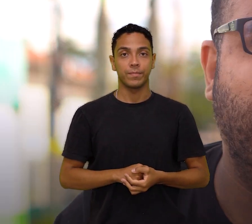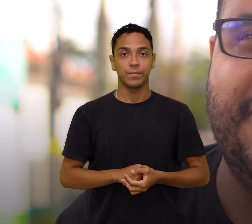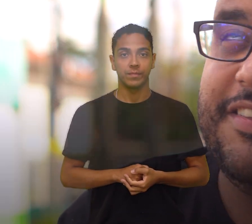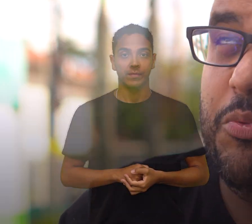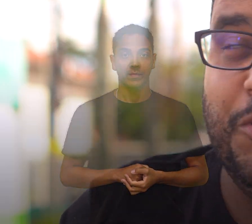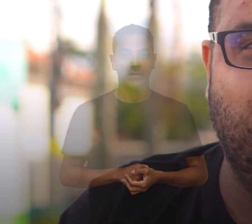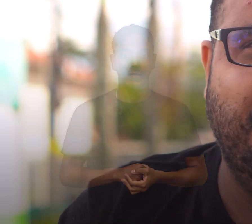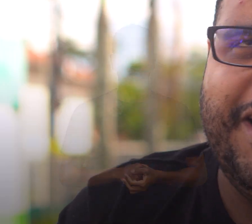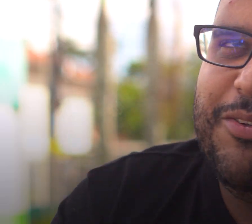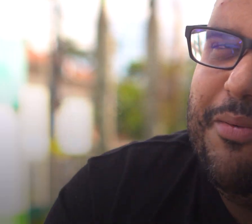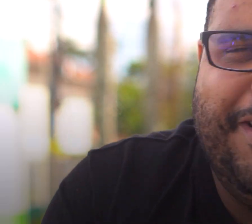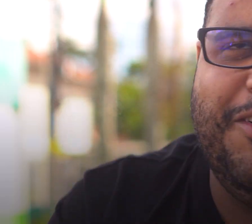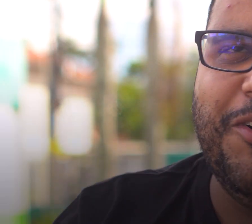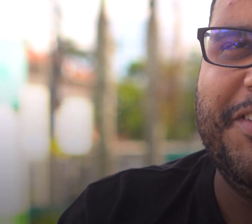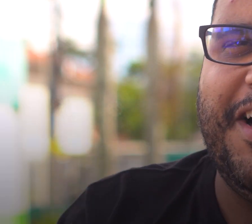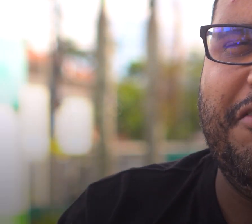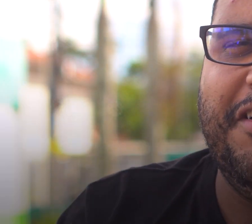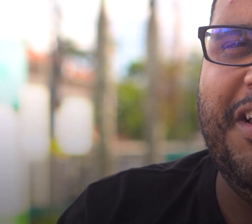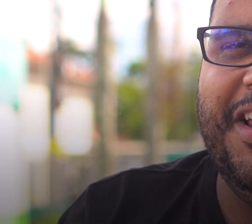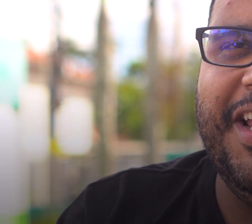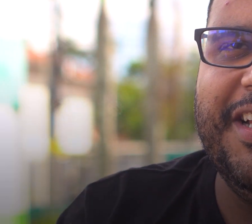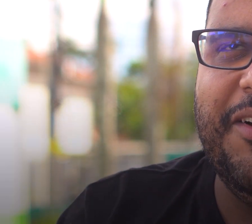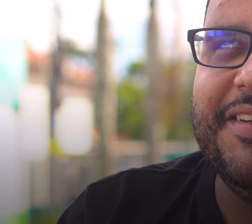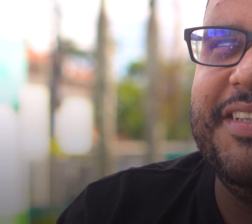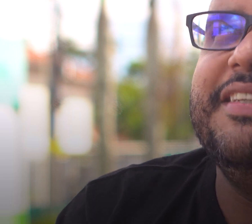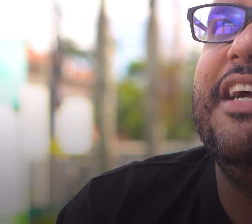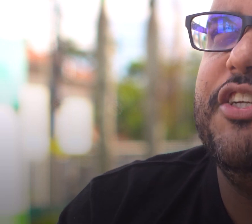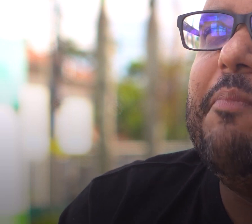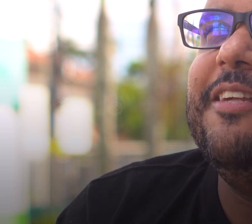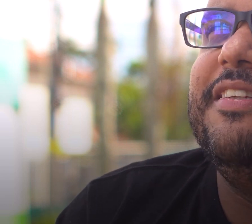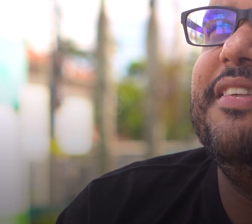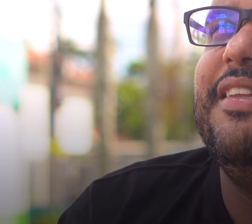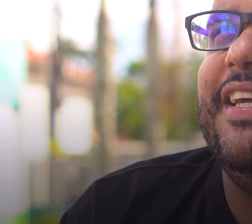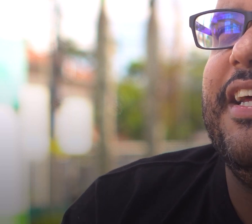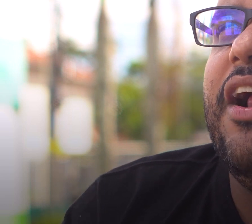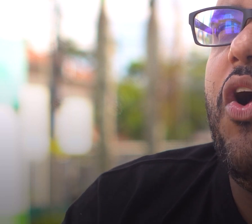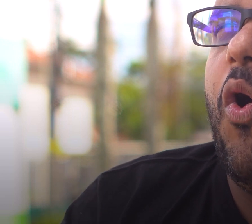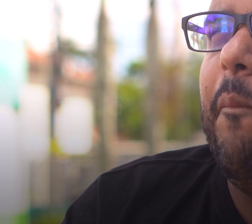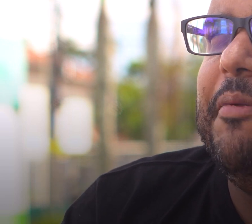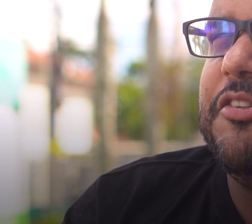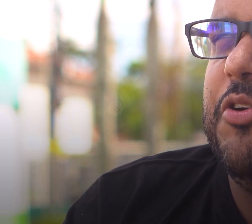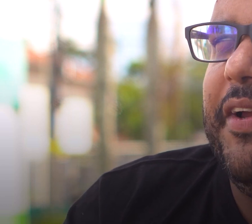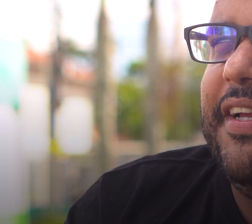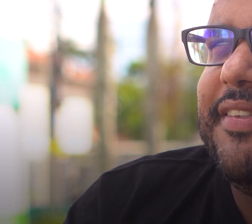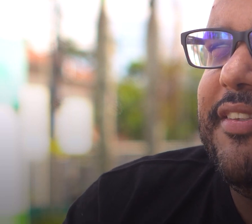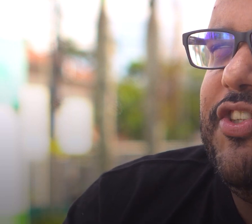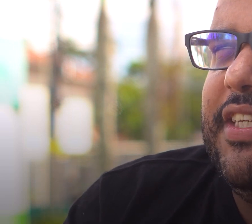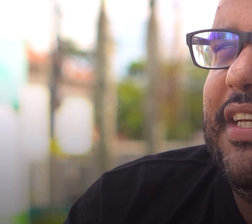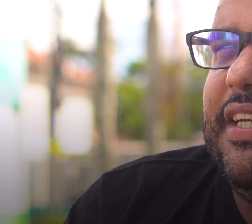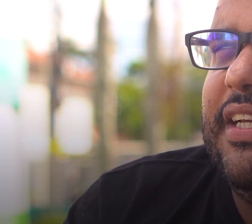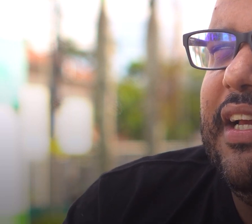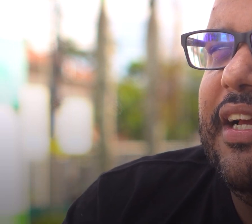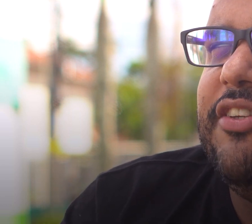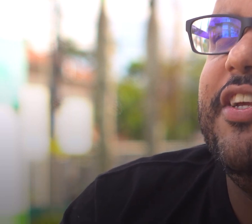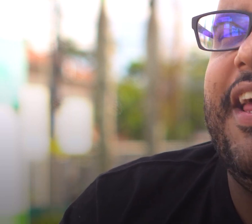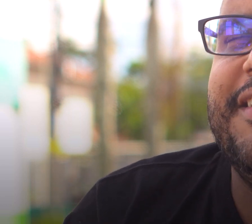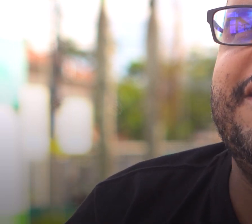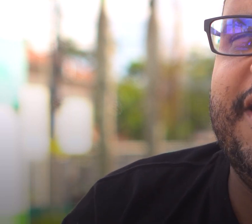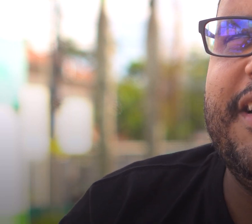de coordenação motora. Eu também não gostava. Então, a gente precisa ter opções de